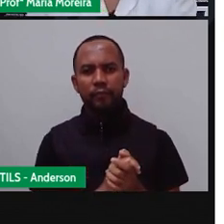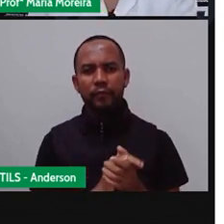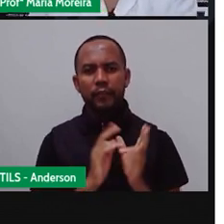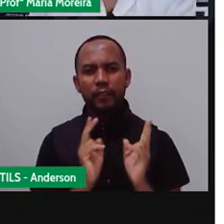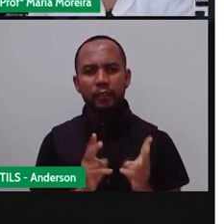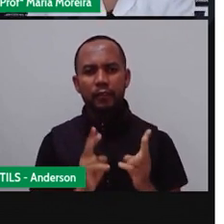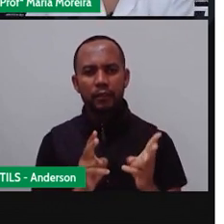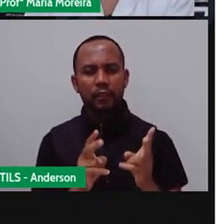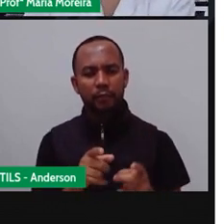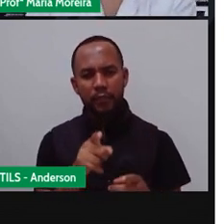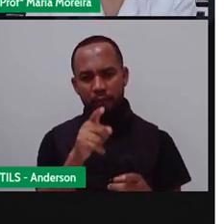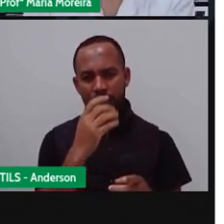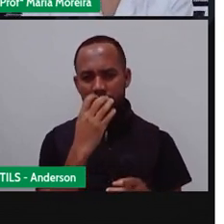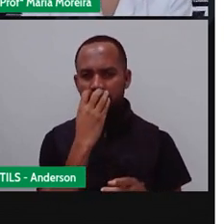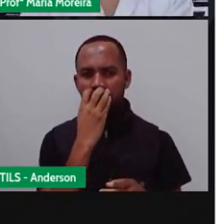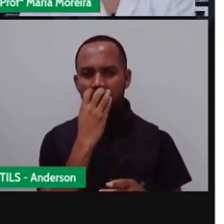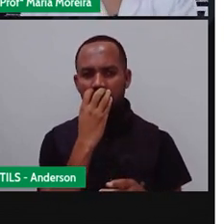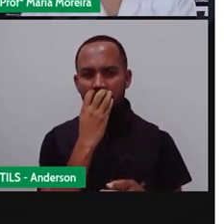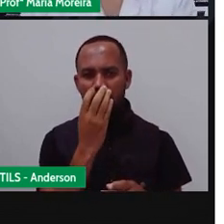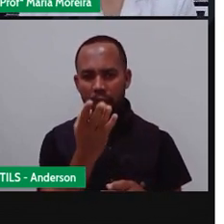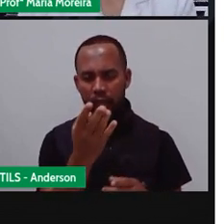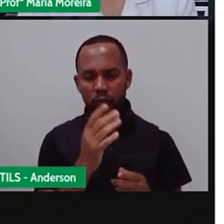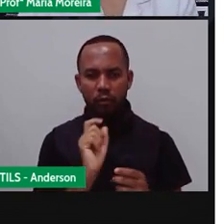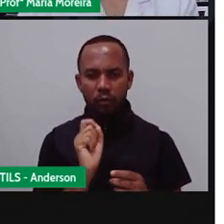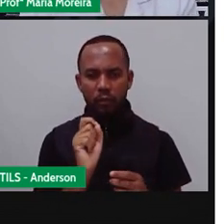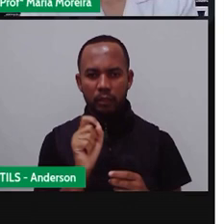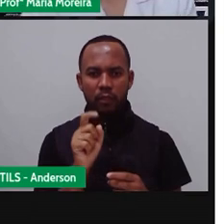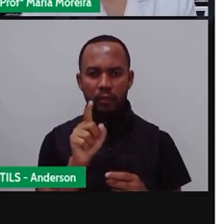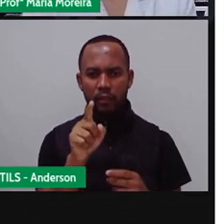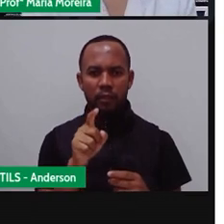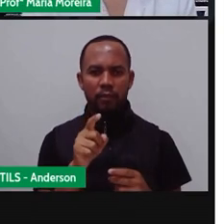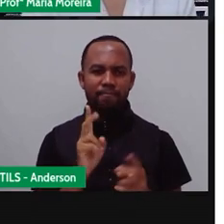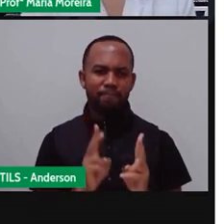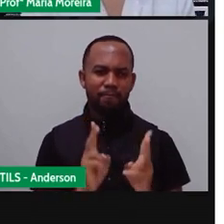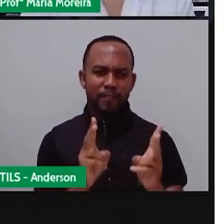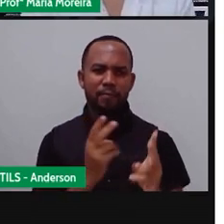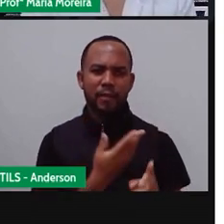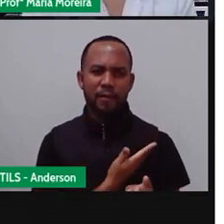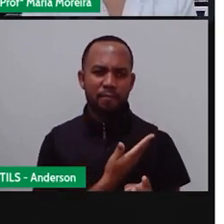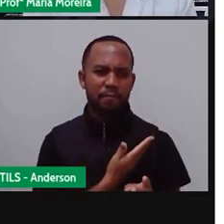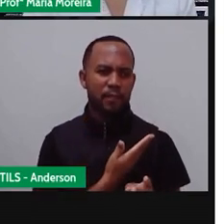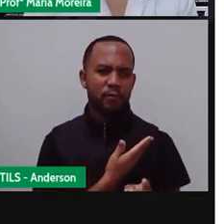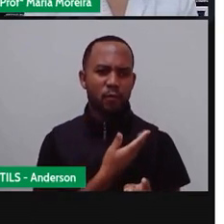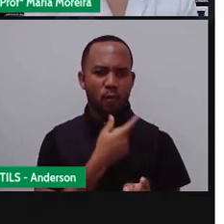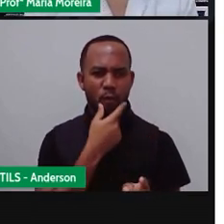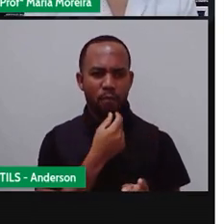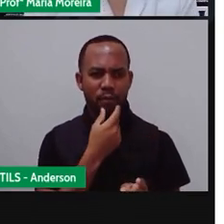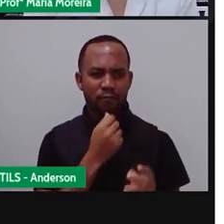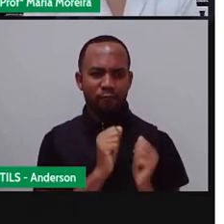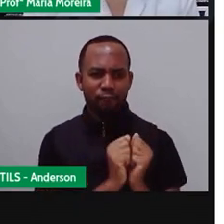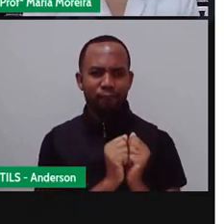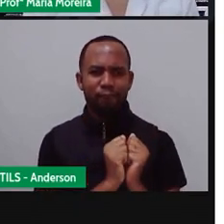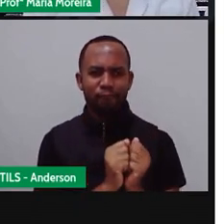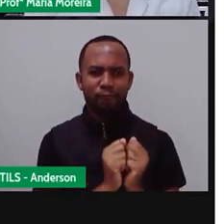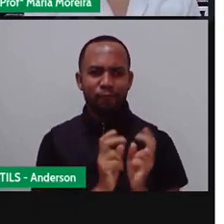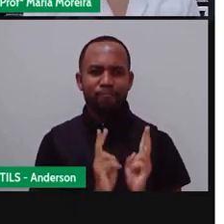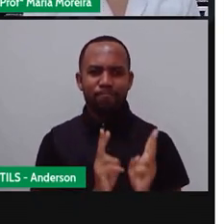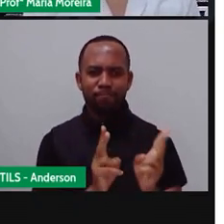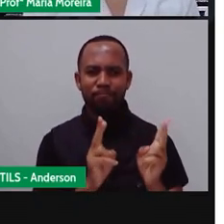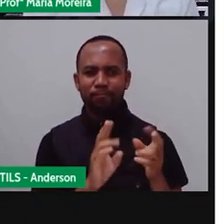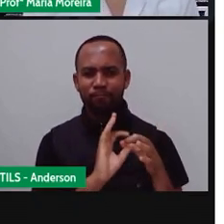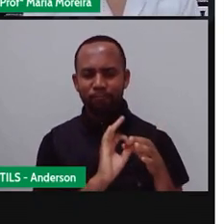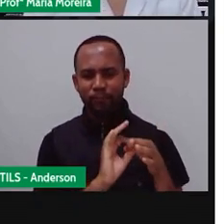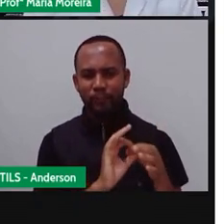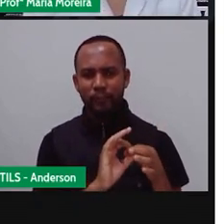apareceu aqui pra gente diversas vezes, o cachorro é considerado hoje o maior amigo do homem, pois é fiel.